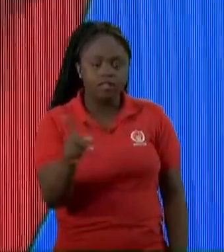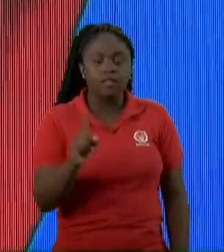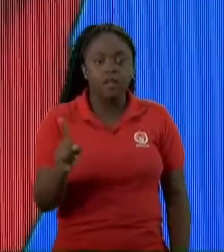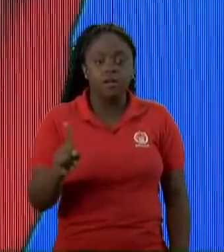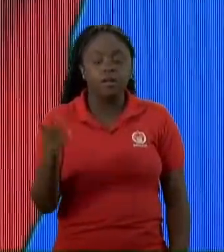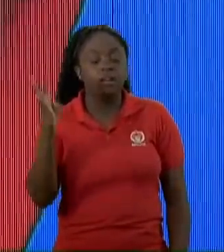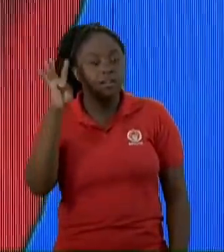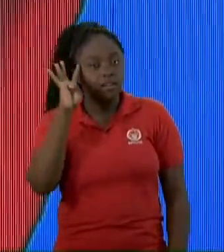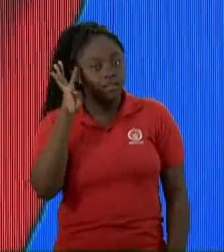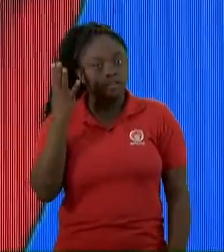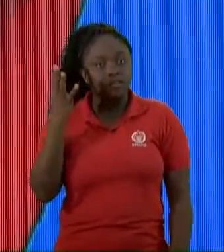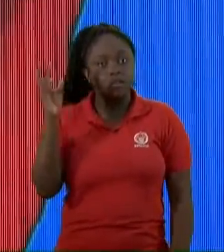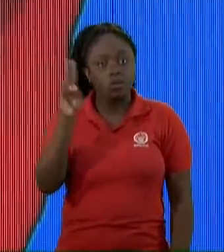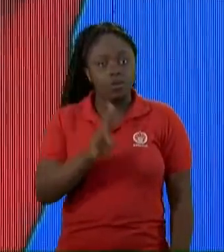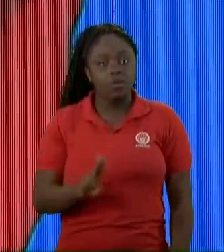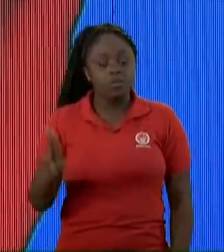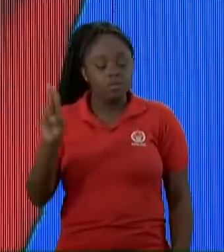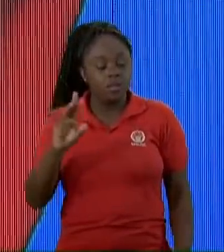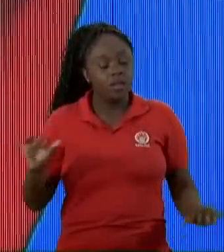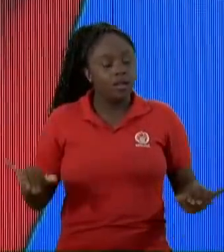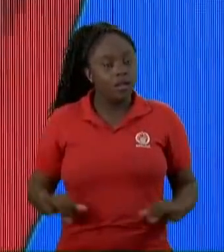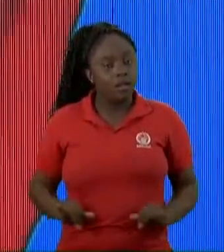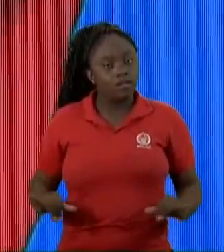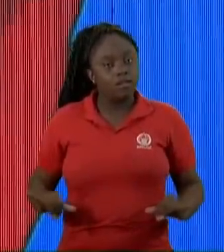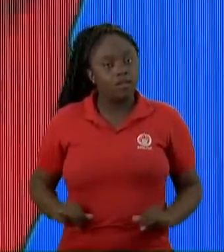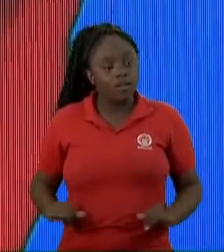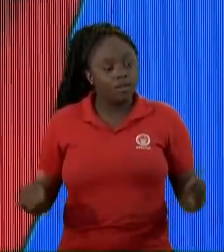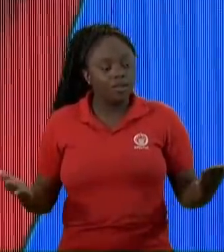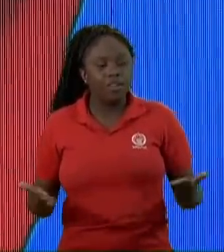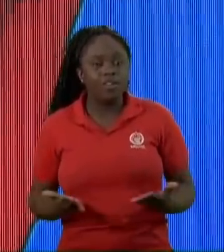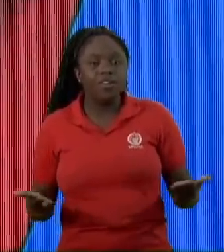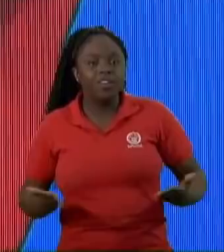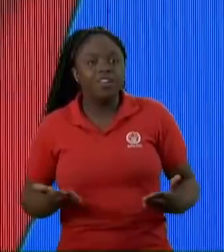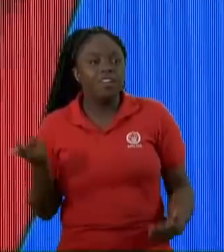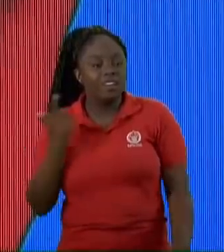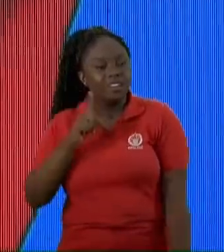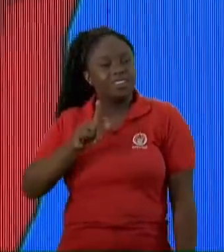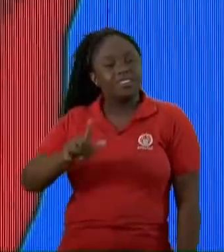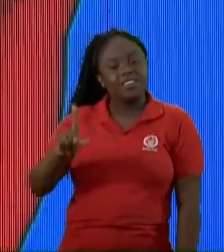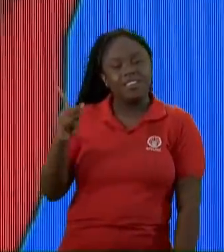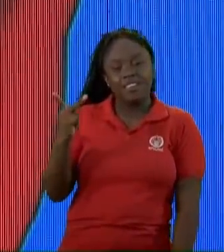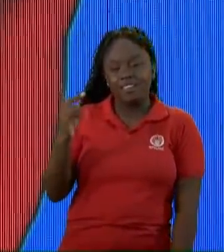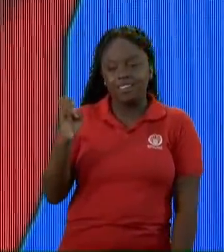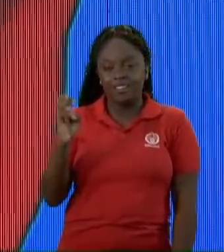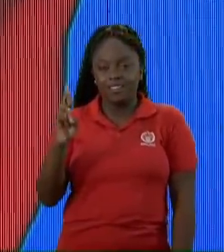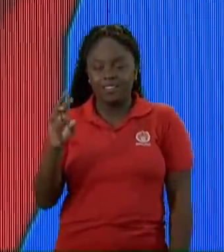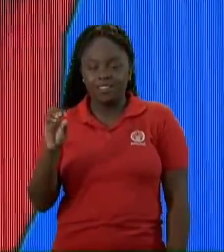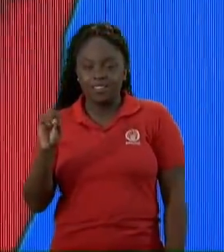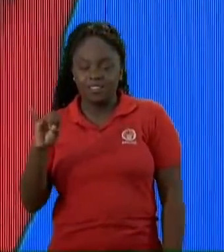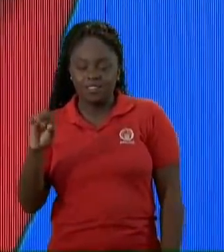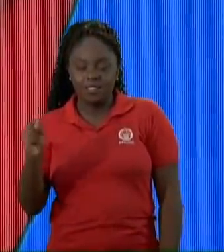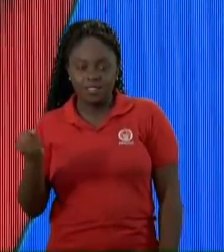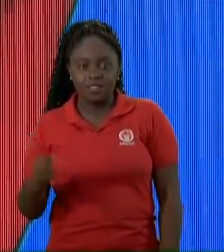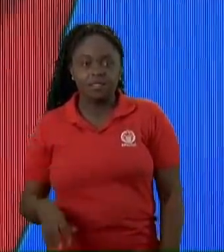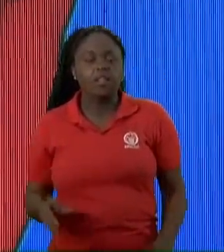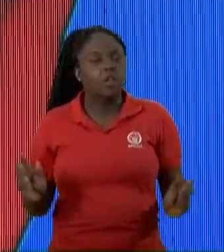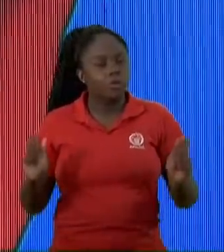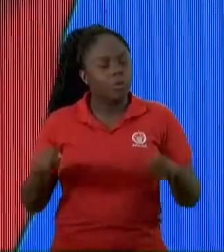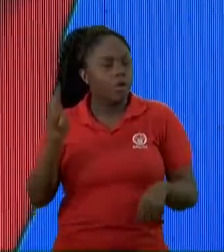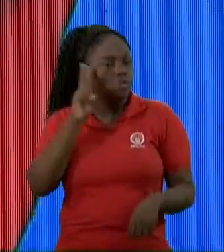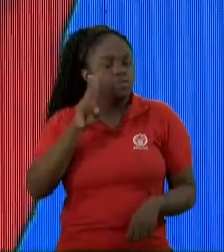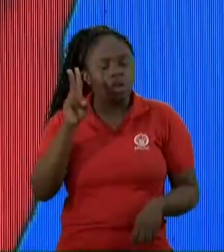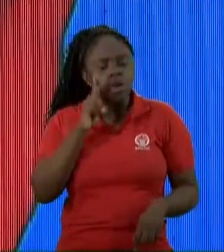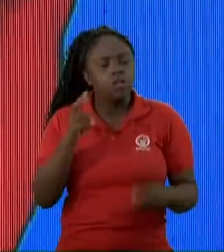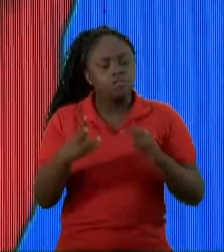decidiram Usar a dor Pra se tornar super-heróis Eu posso contar aqui pra você A história do Batman Do Homem-Aranha